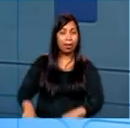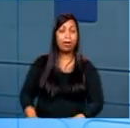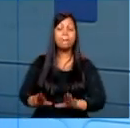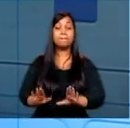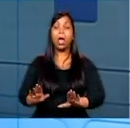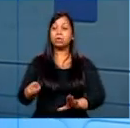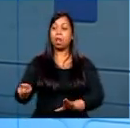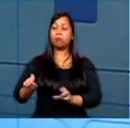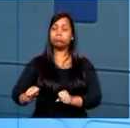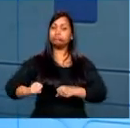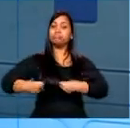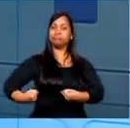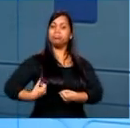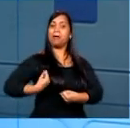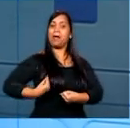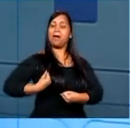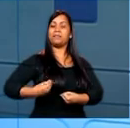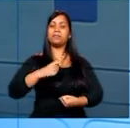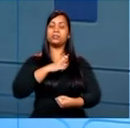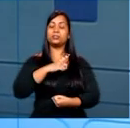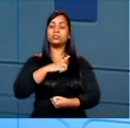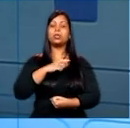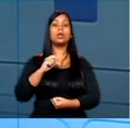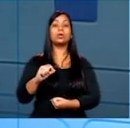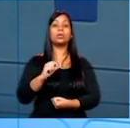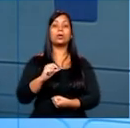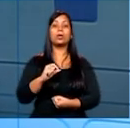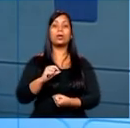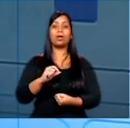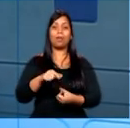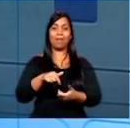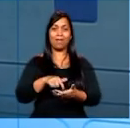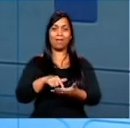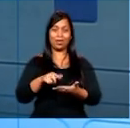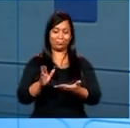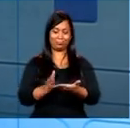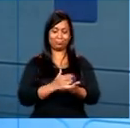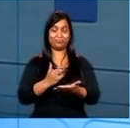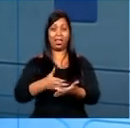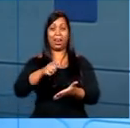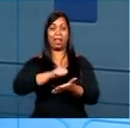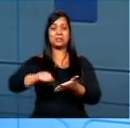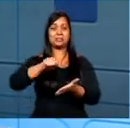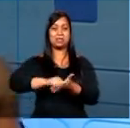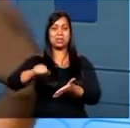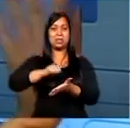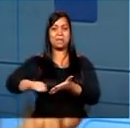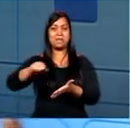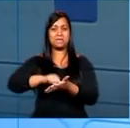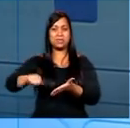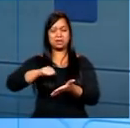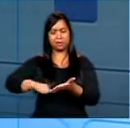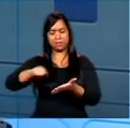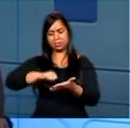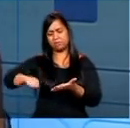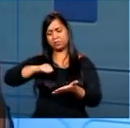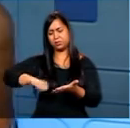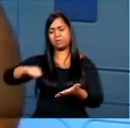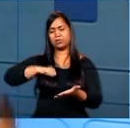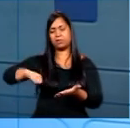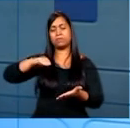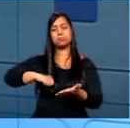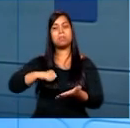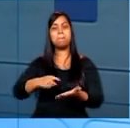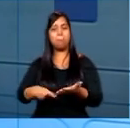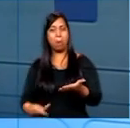resistência para continuar existindo era literatura. Então, ela escrevia diários e diários